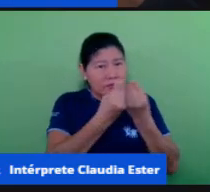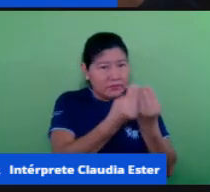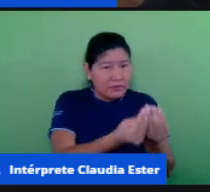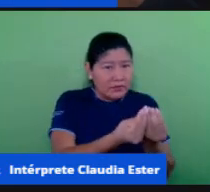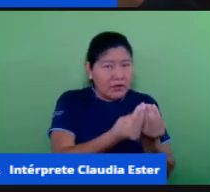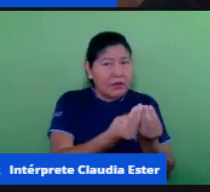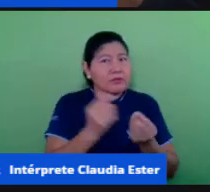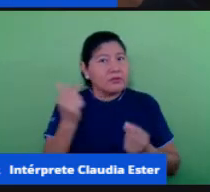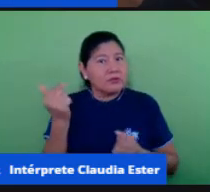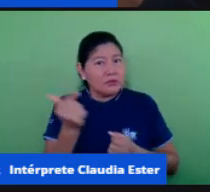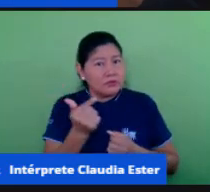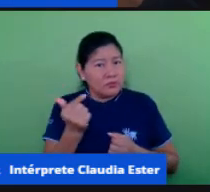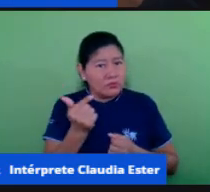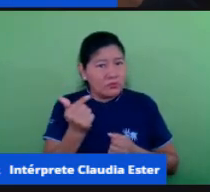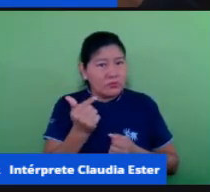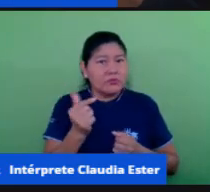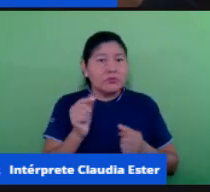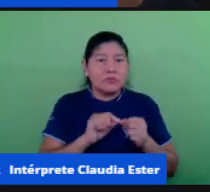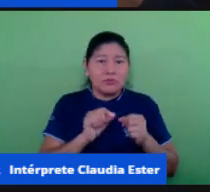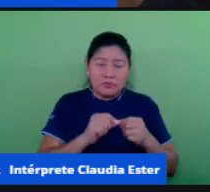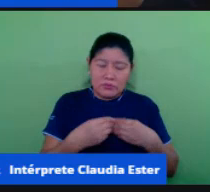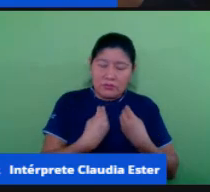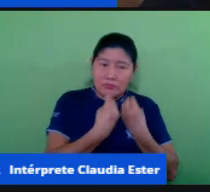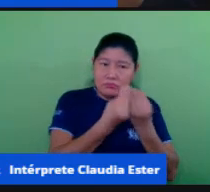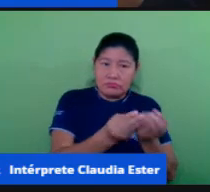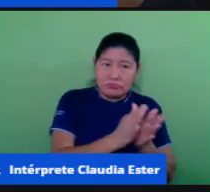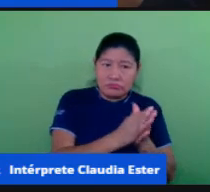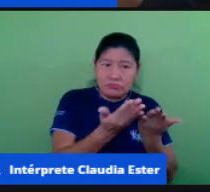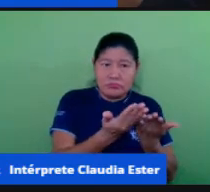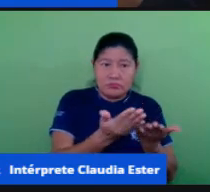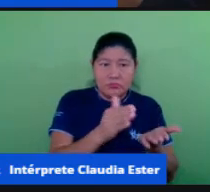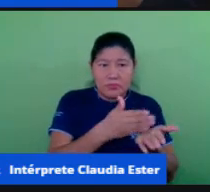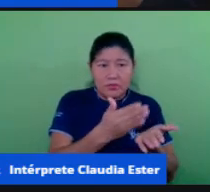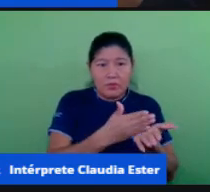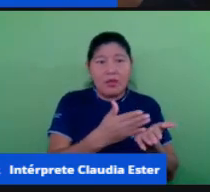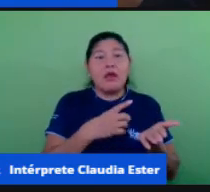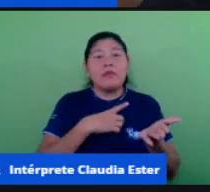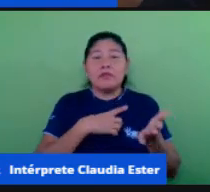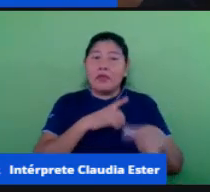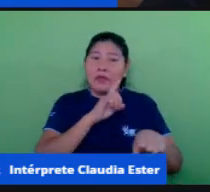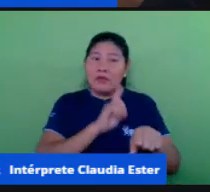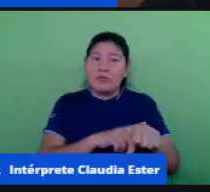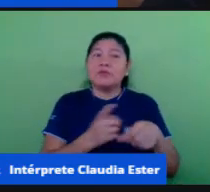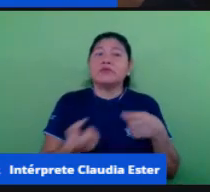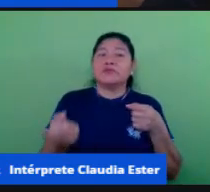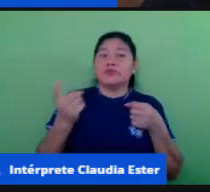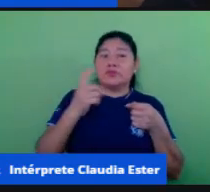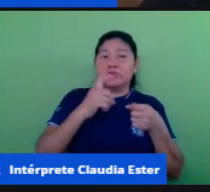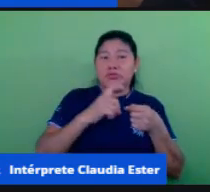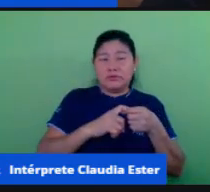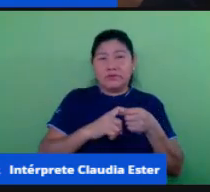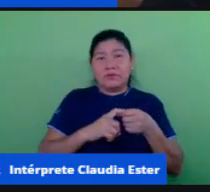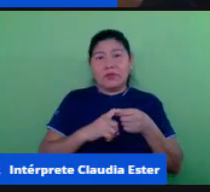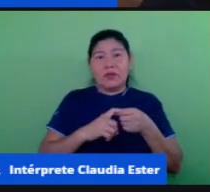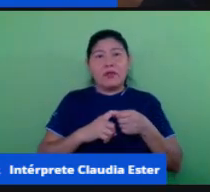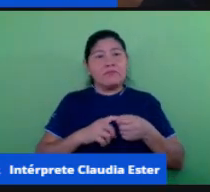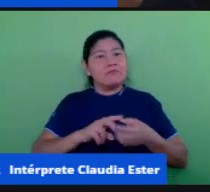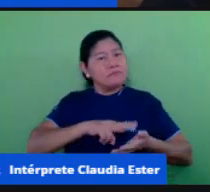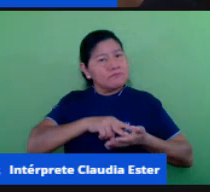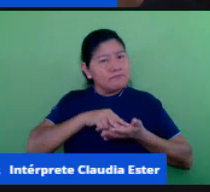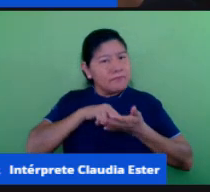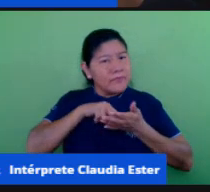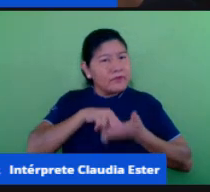dois já estão aí e tem esse movimento de retomada né para consolidar as aprendizagens